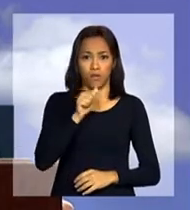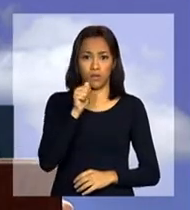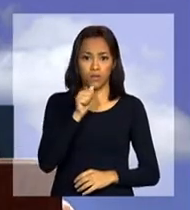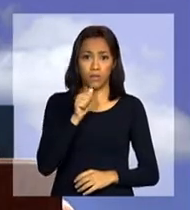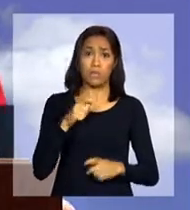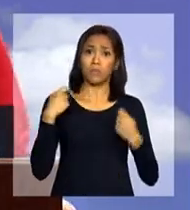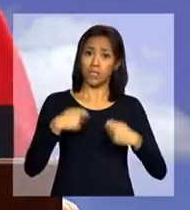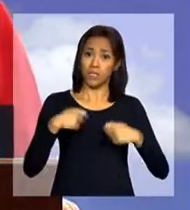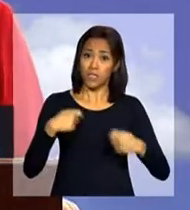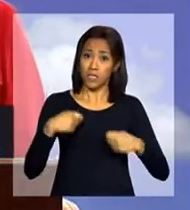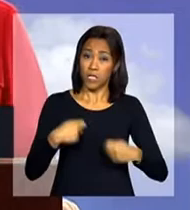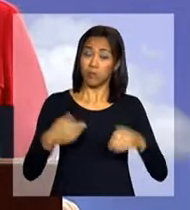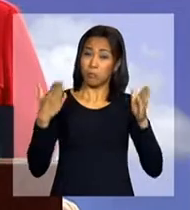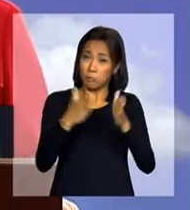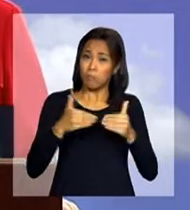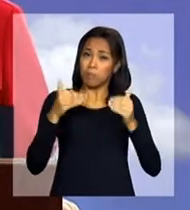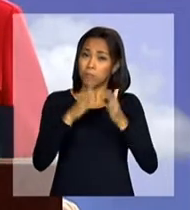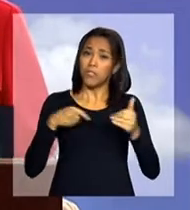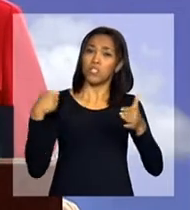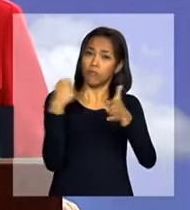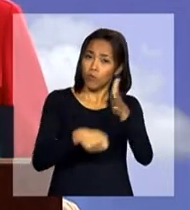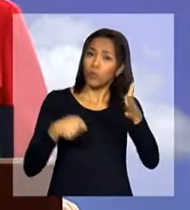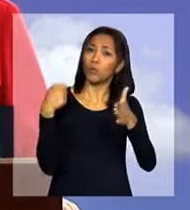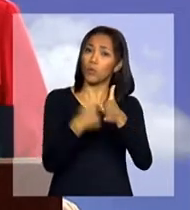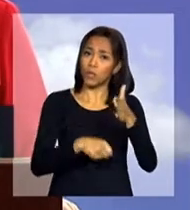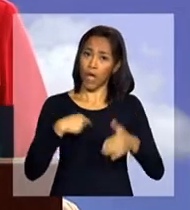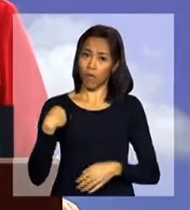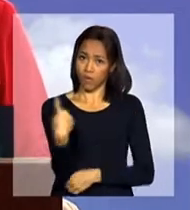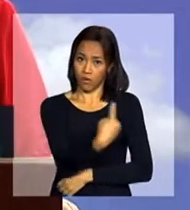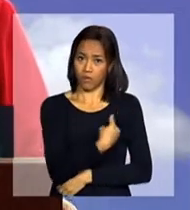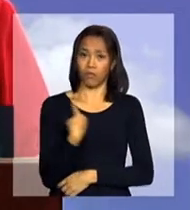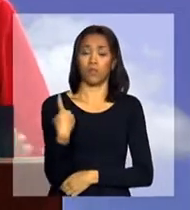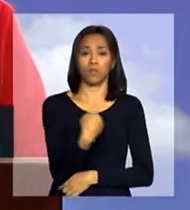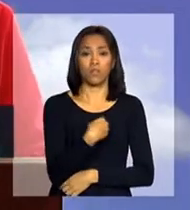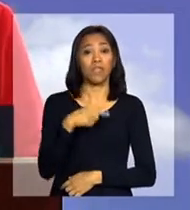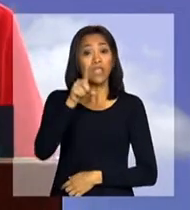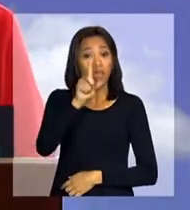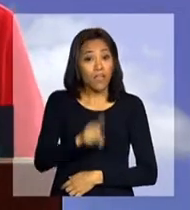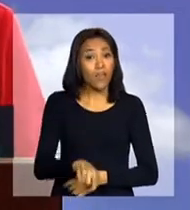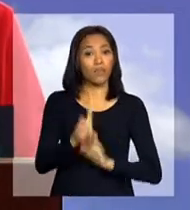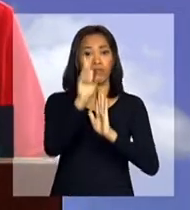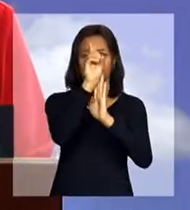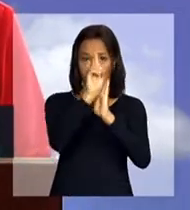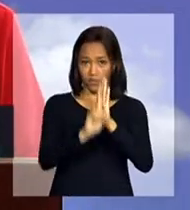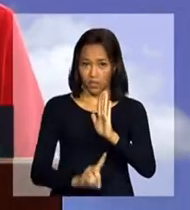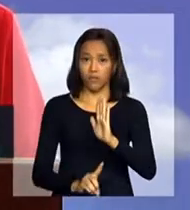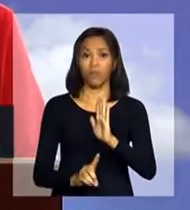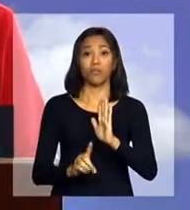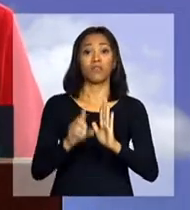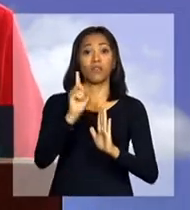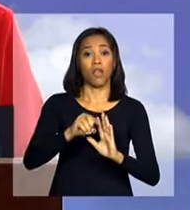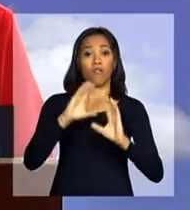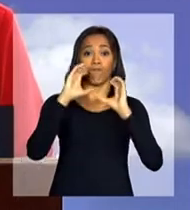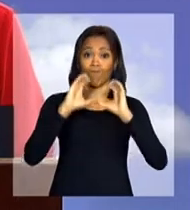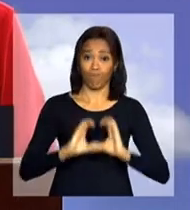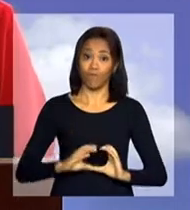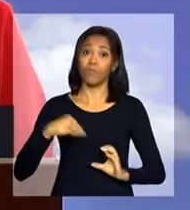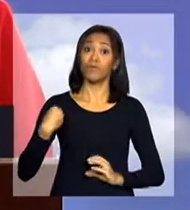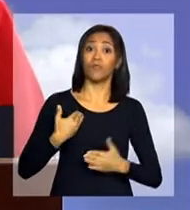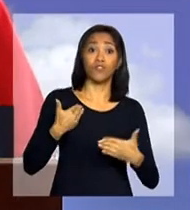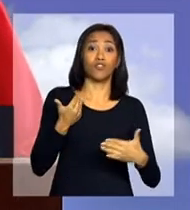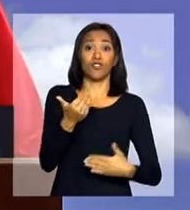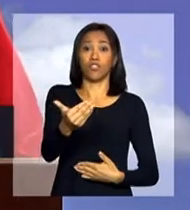reivindicar para nós, que é uma atitude digna, cidadã diante da vida.